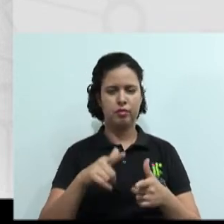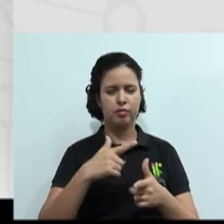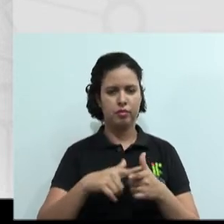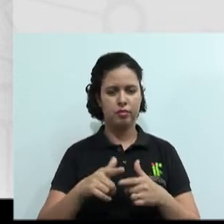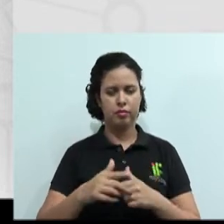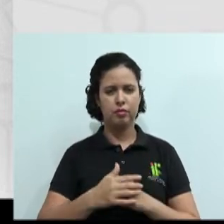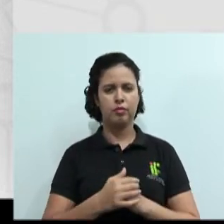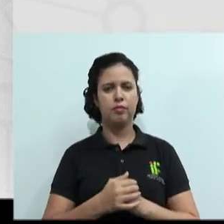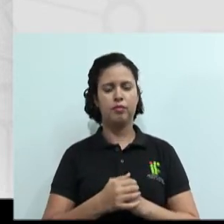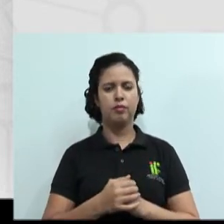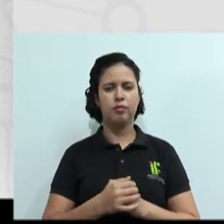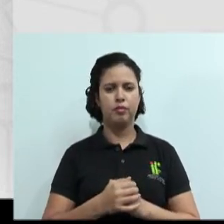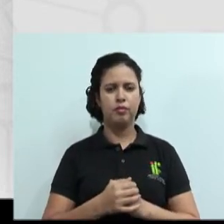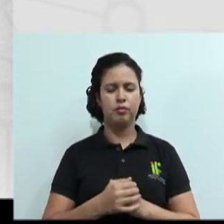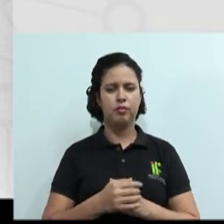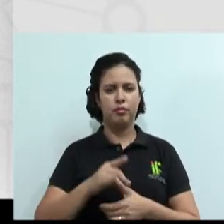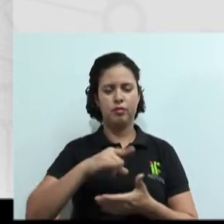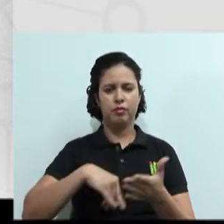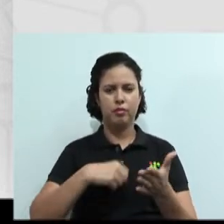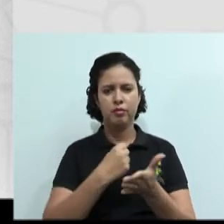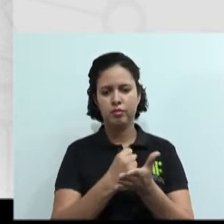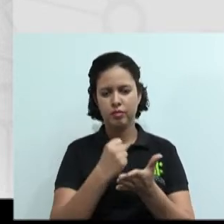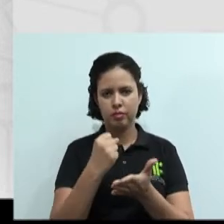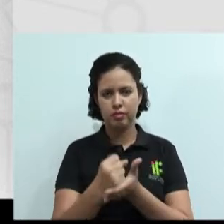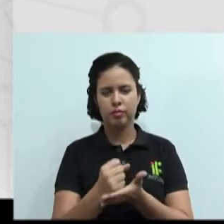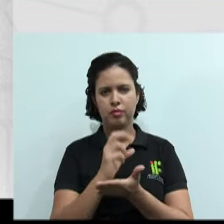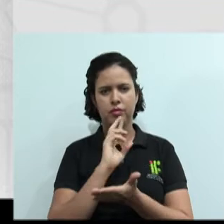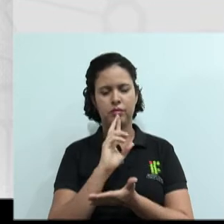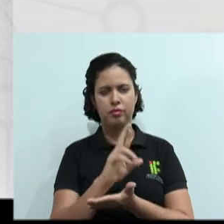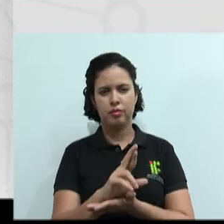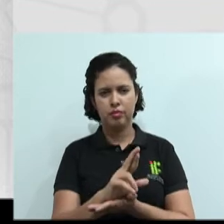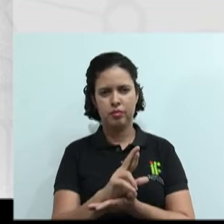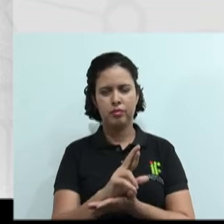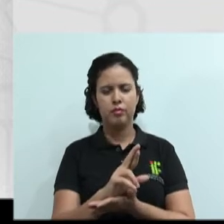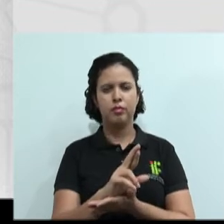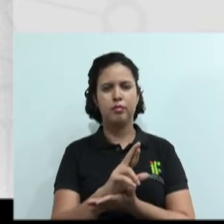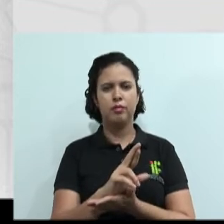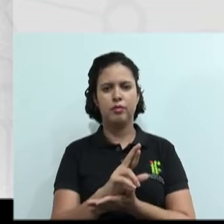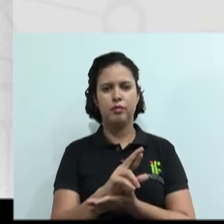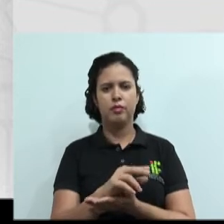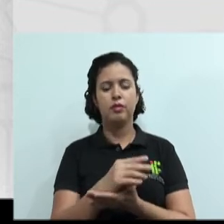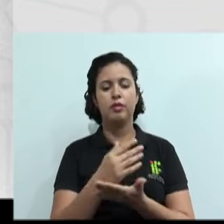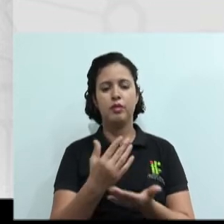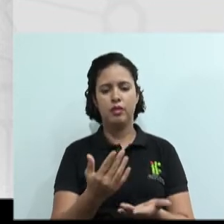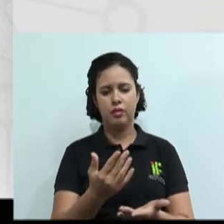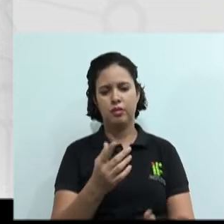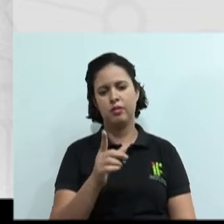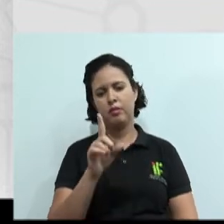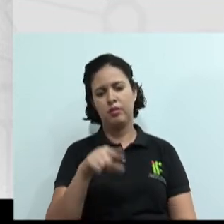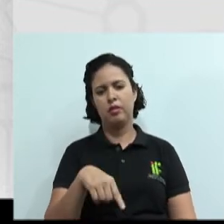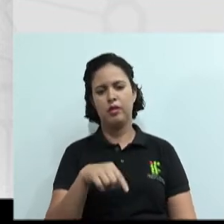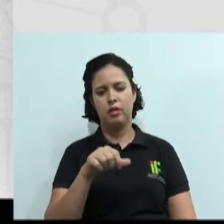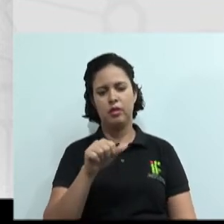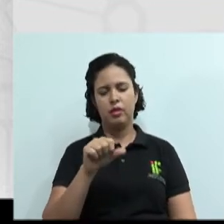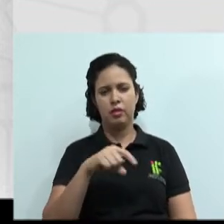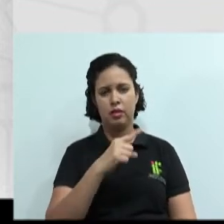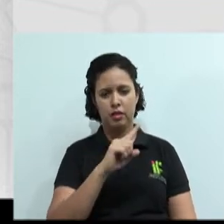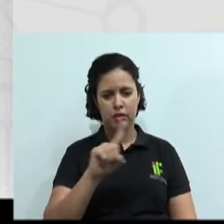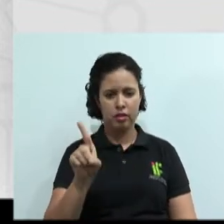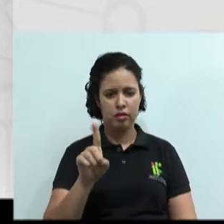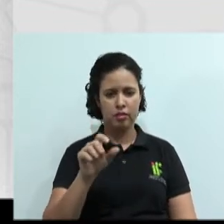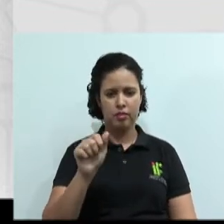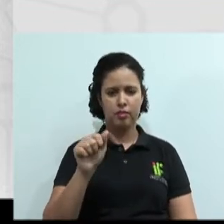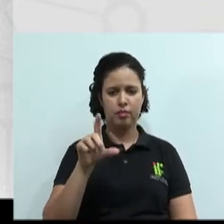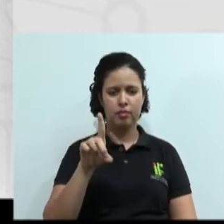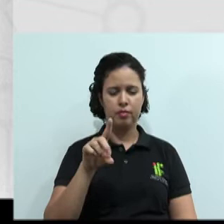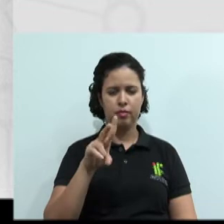E o acordo, como eu acabei de dizer, resolve o conflito. Então na forma não adversária, é 100% de chance